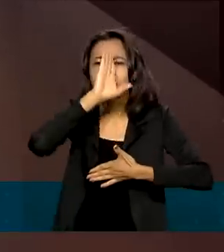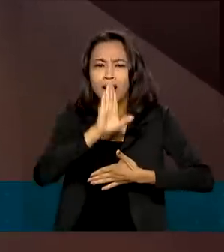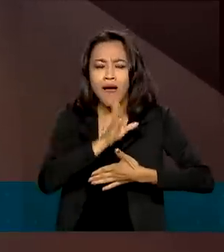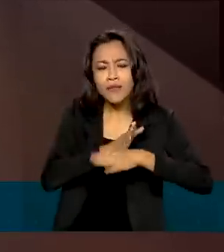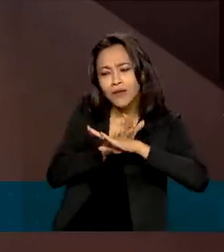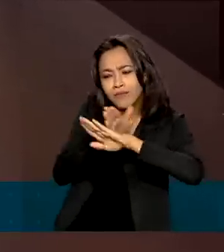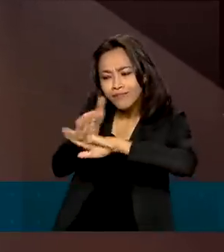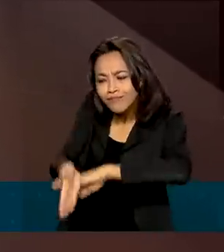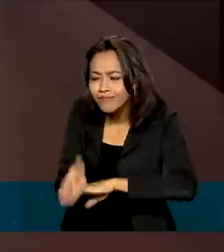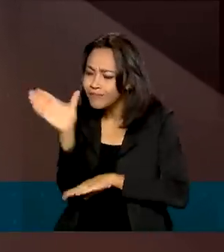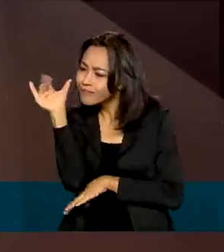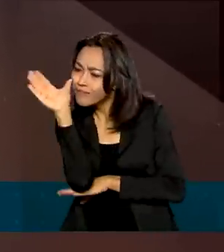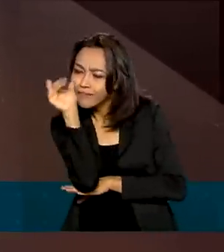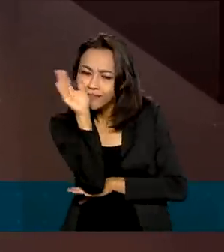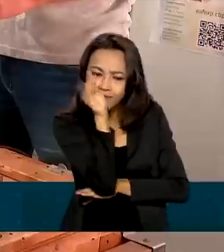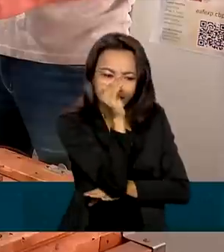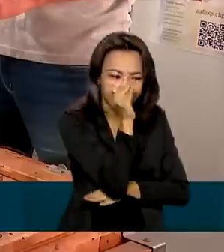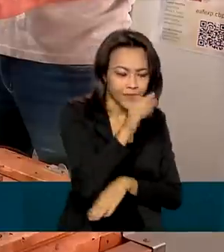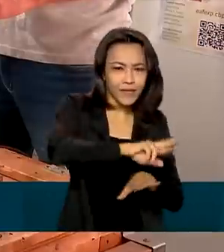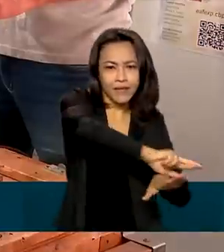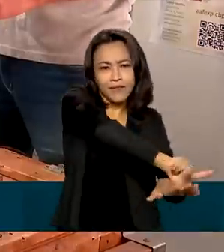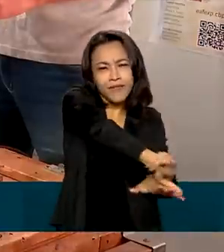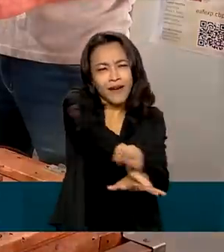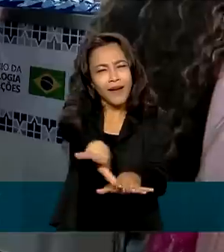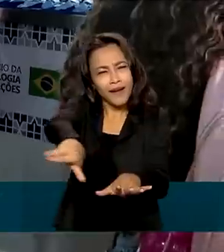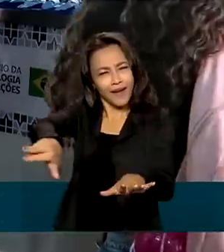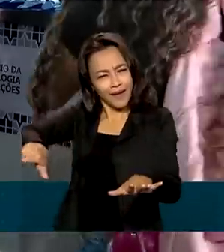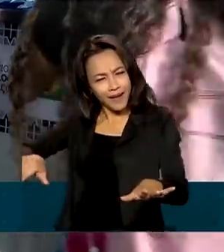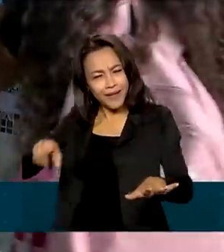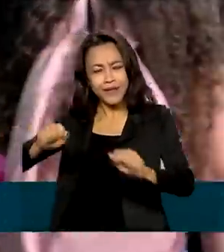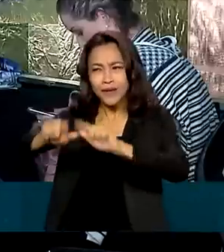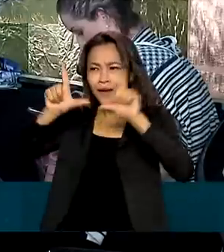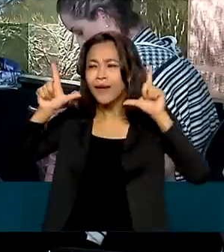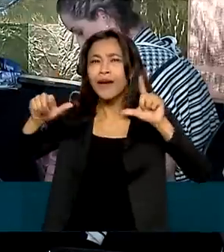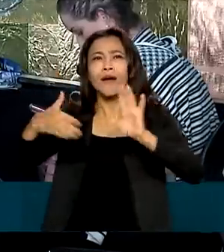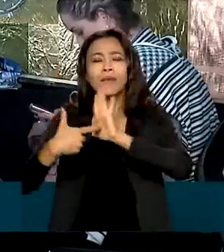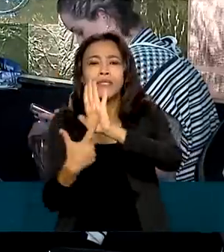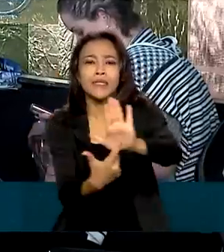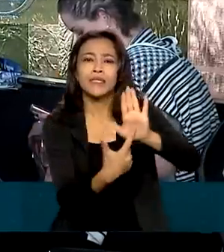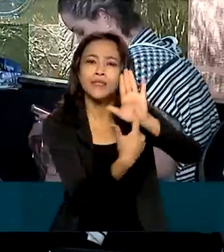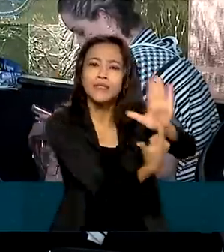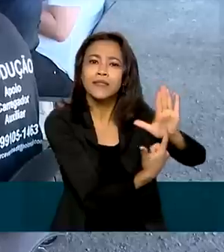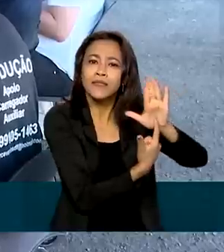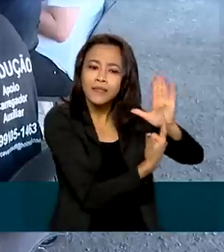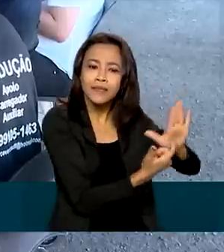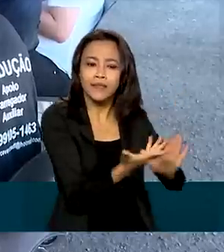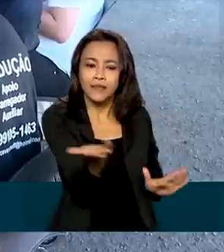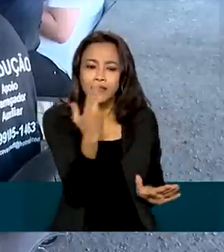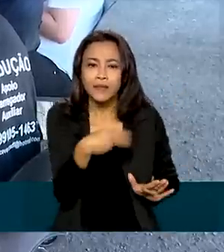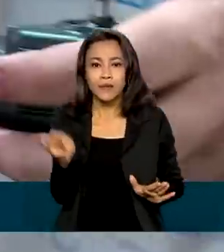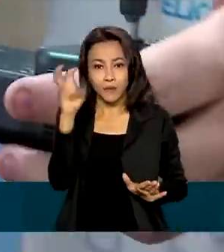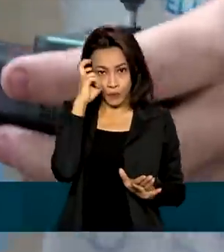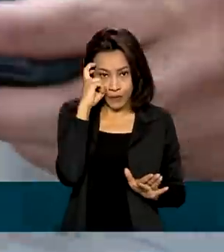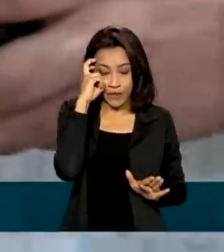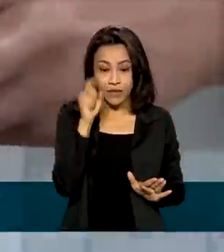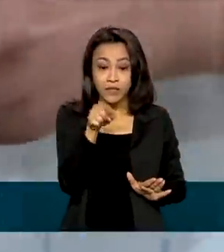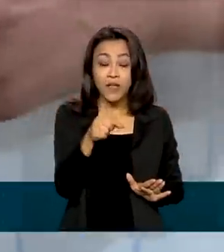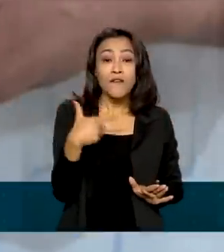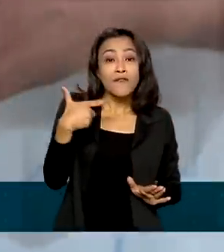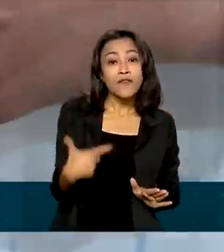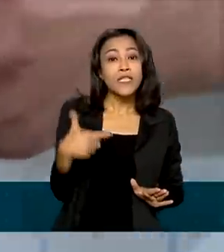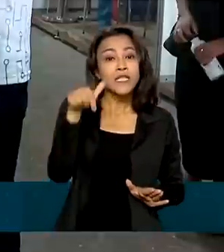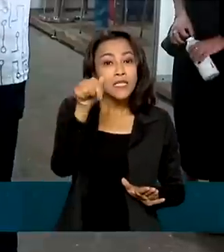para o público. Estandes com atividades interativas, painéis, conferências e apresentações culturais. 27